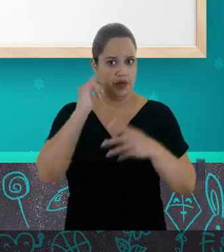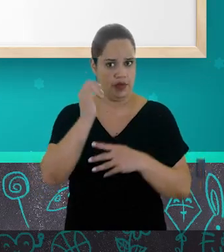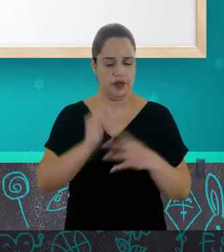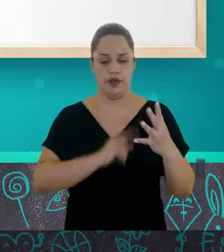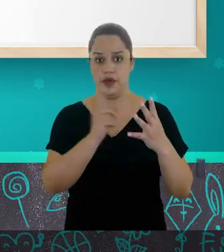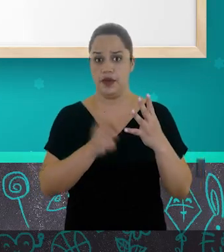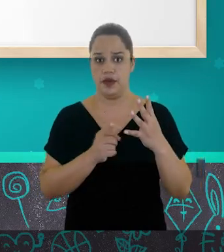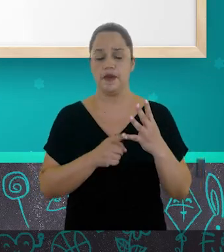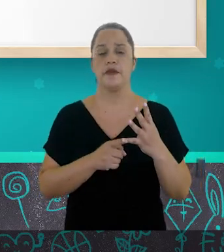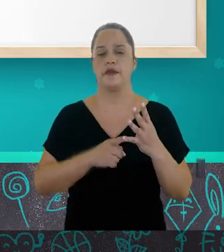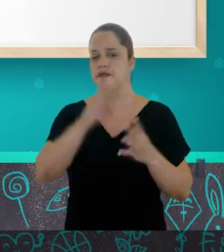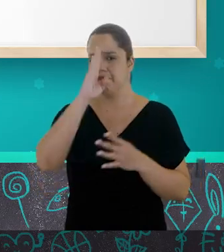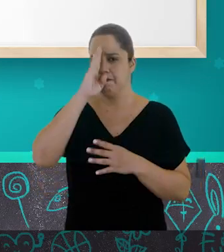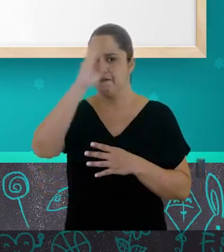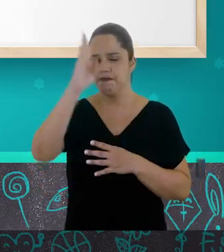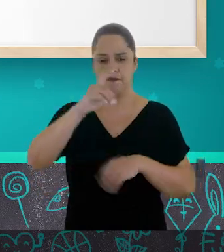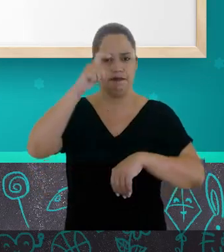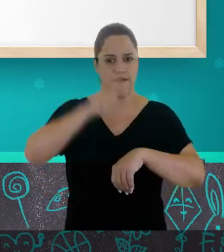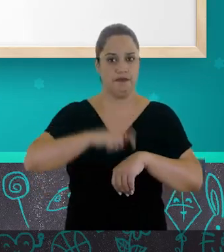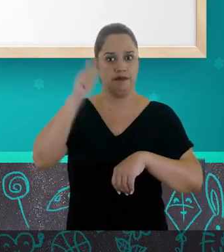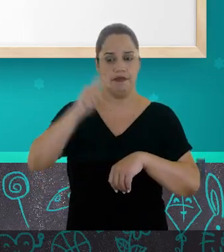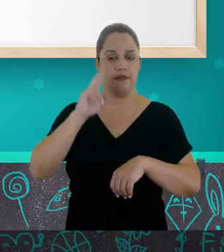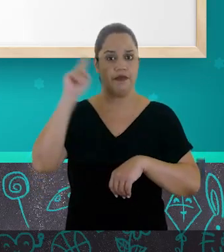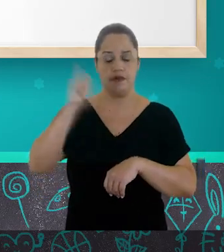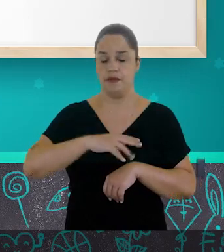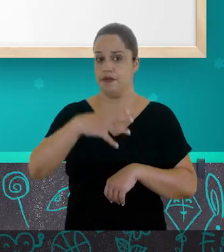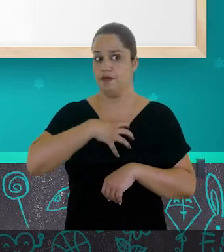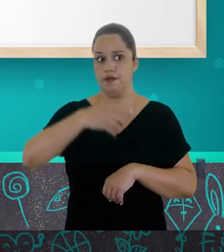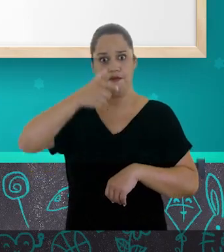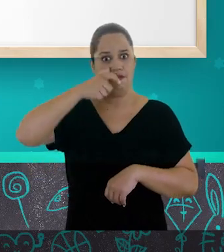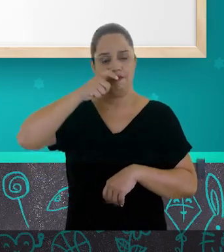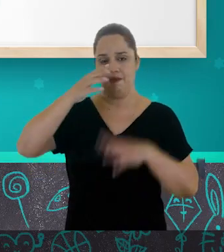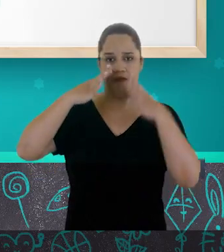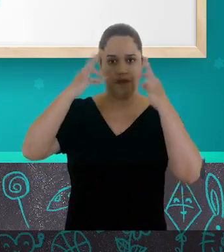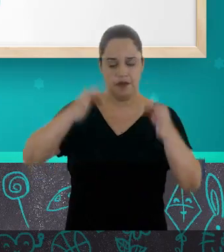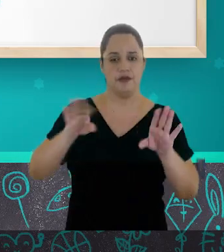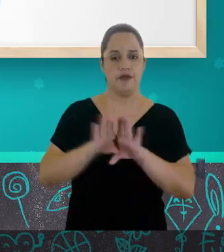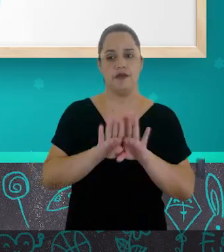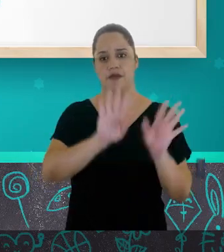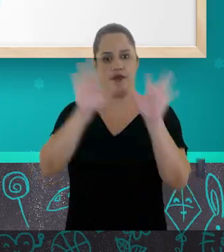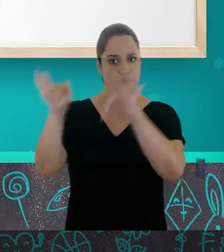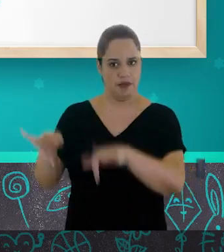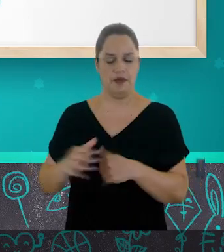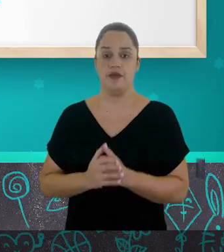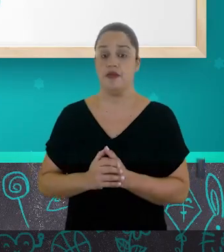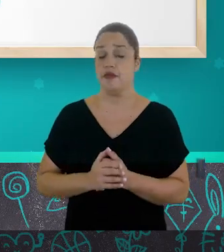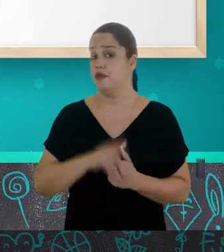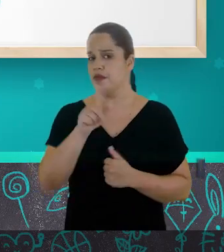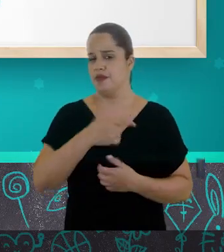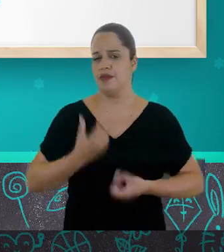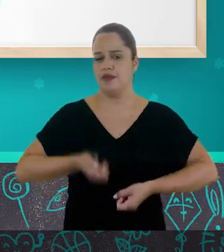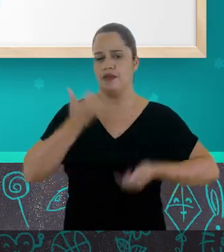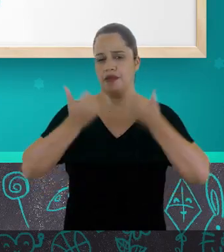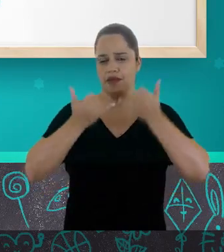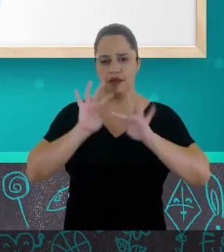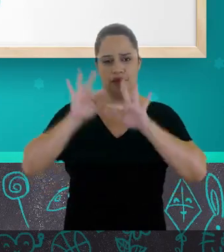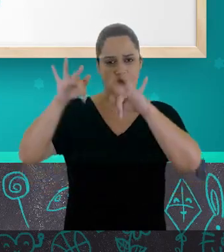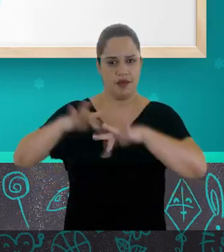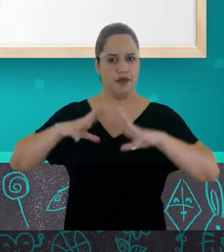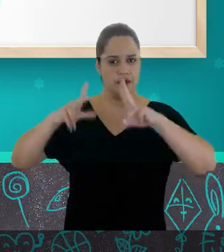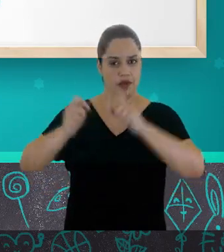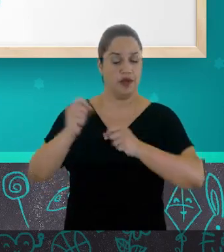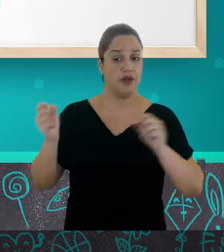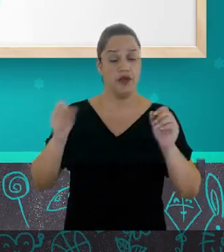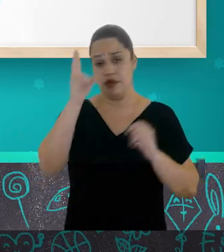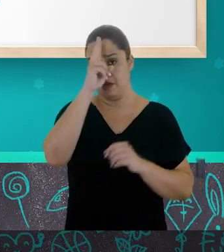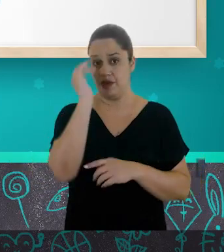narrativa, clímax, momento de maior tensão e desfecho, com informações finais sobre a